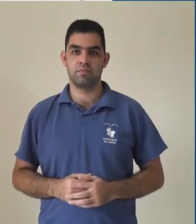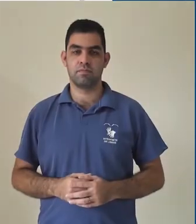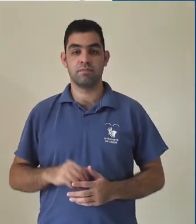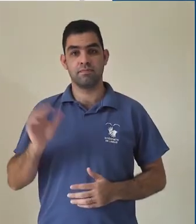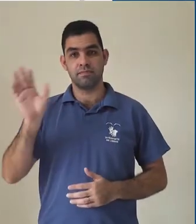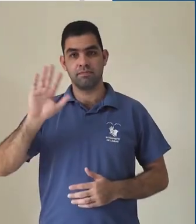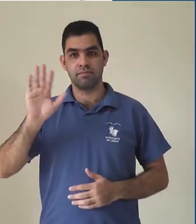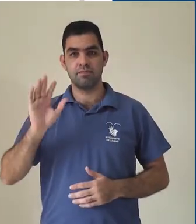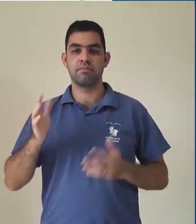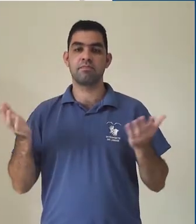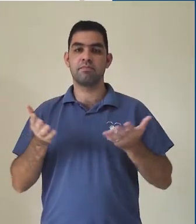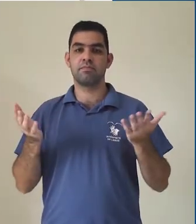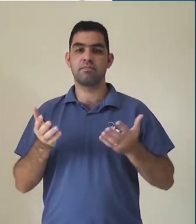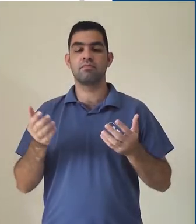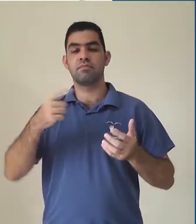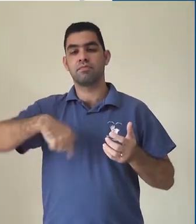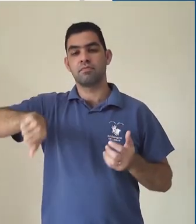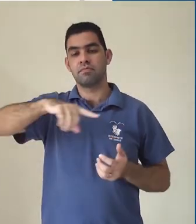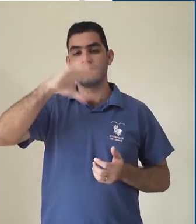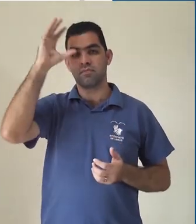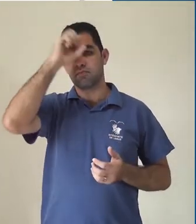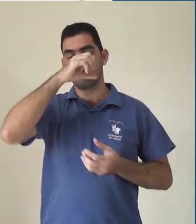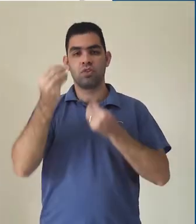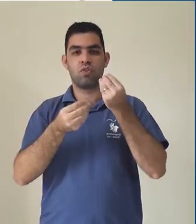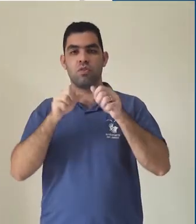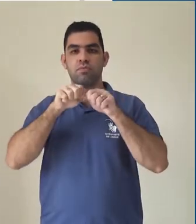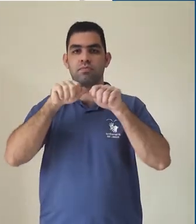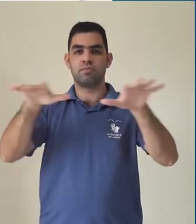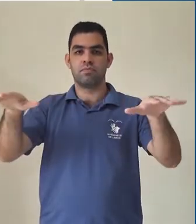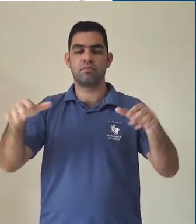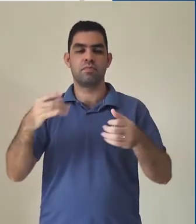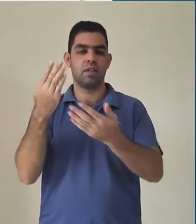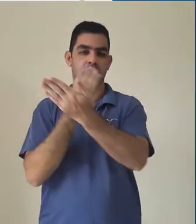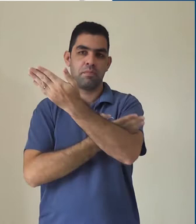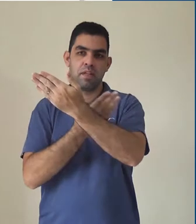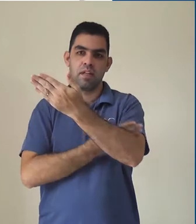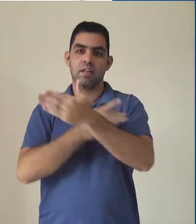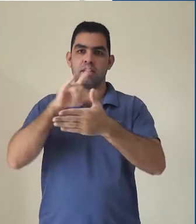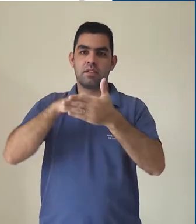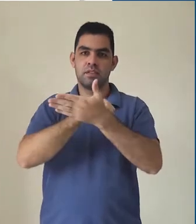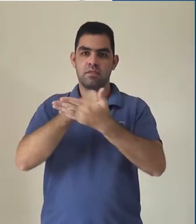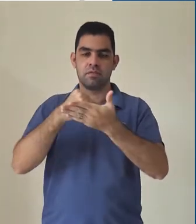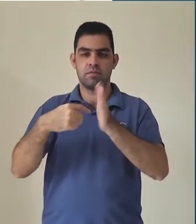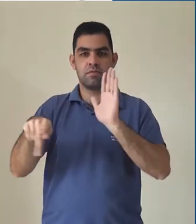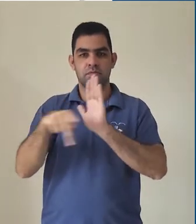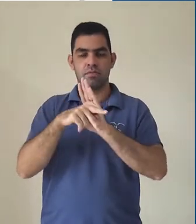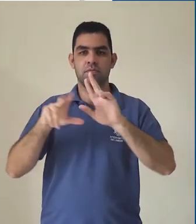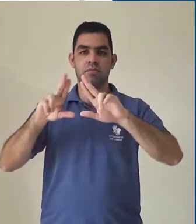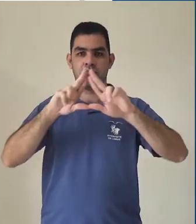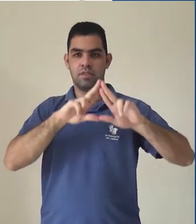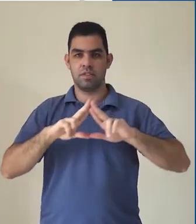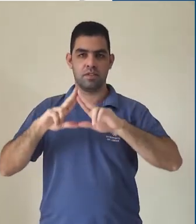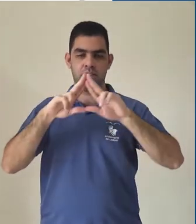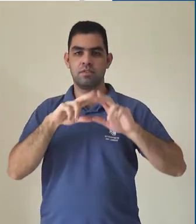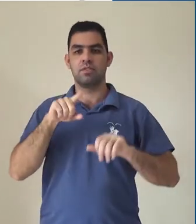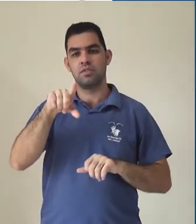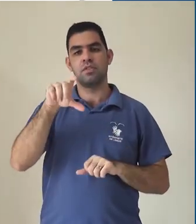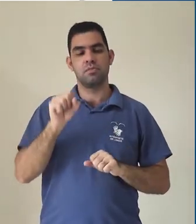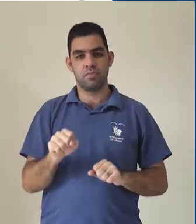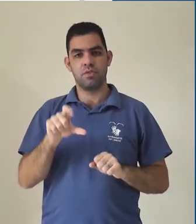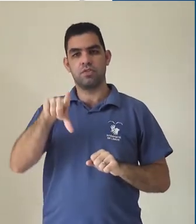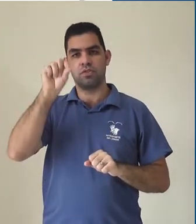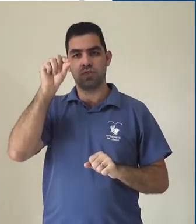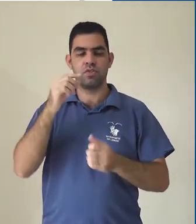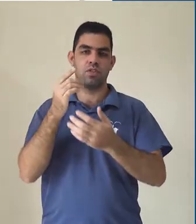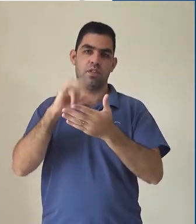Olá! Agora vamos aprender como compartilhar arquivos e pastas que temos no Drive. Você pode escolher um arquivo ou uma